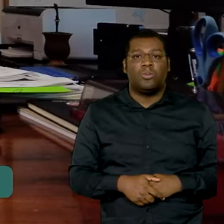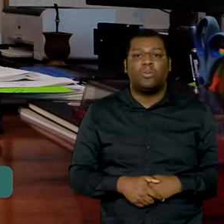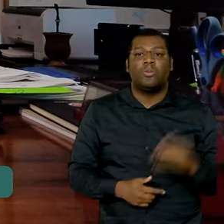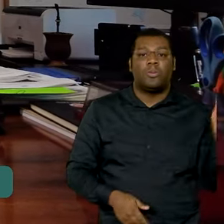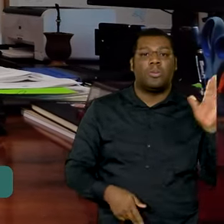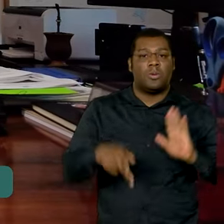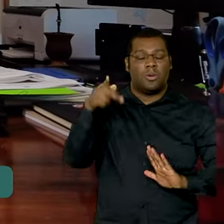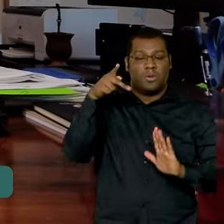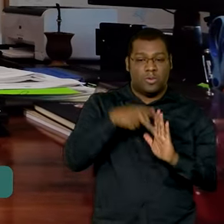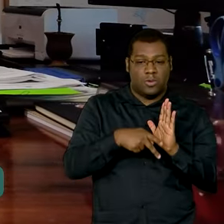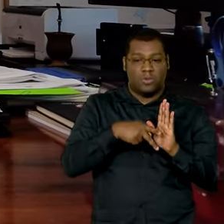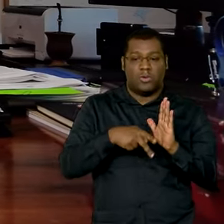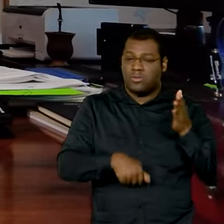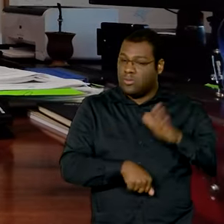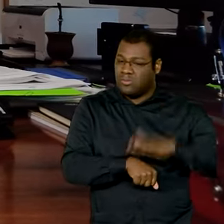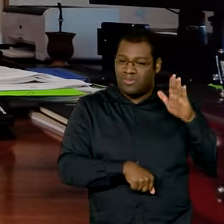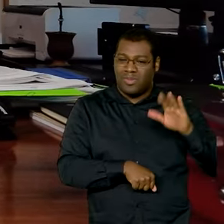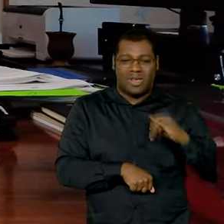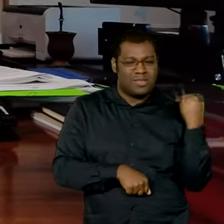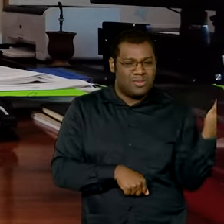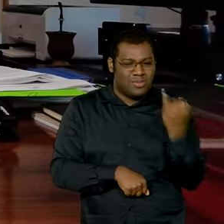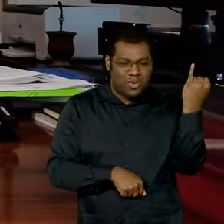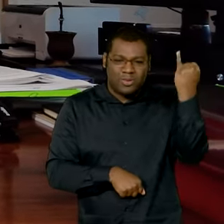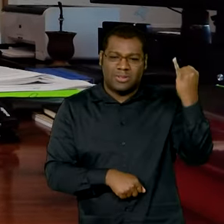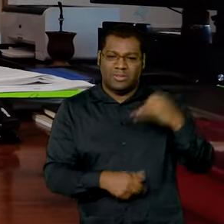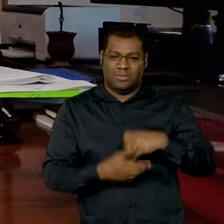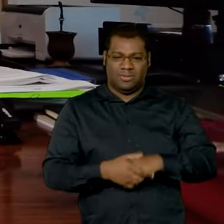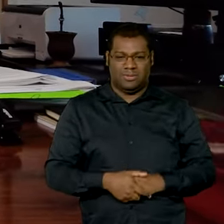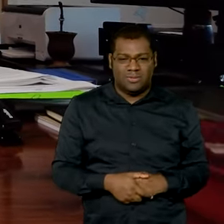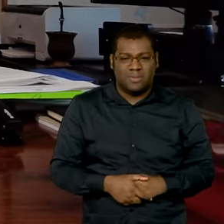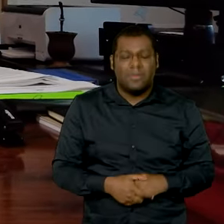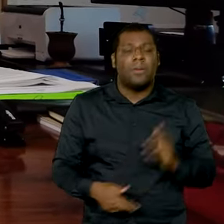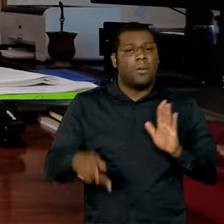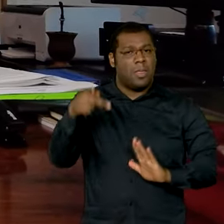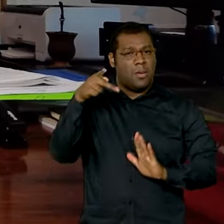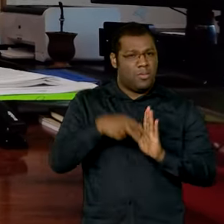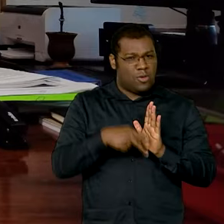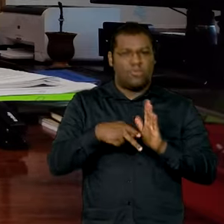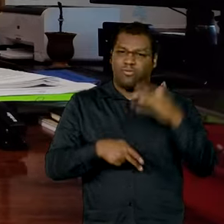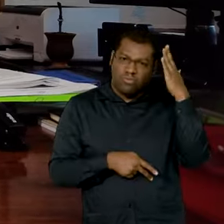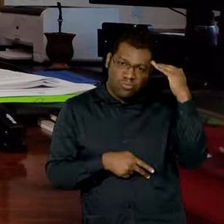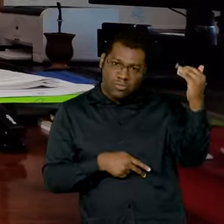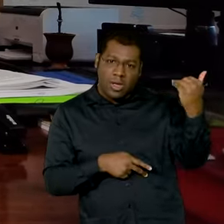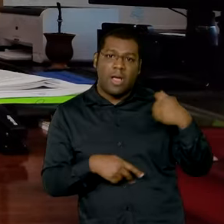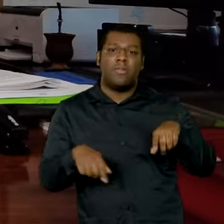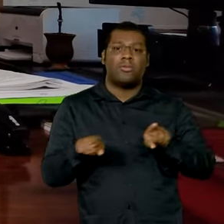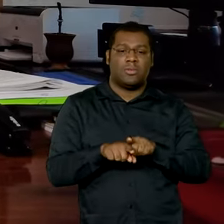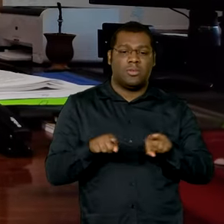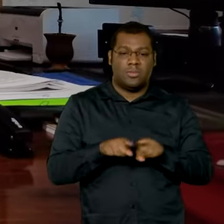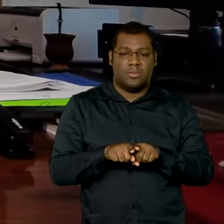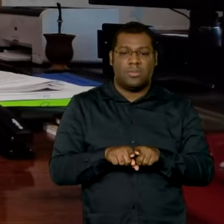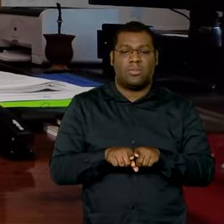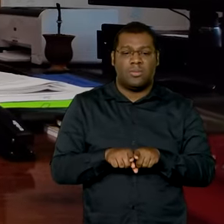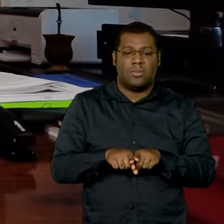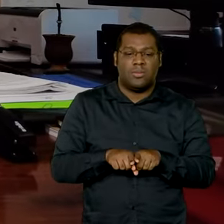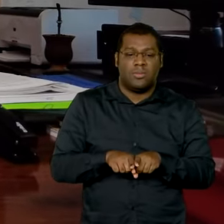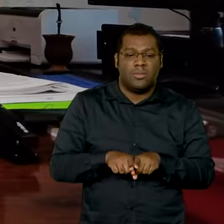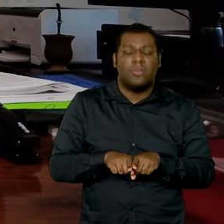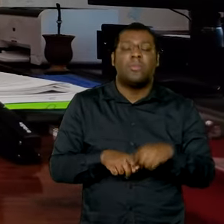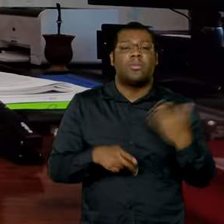projetos mais simbólicos, porque ele não só foi muito bem sucedido, mas também por tudo que ele